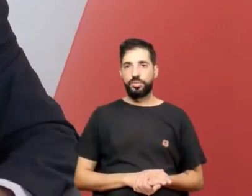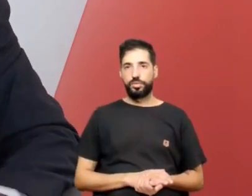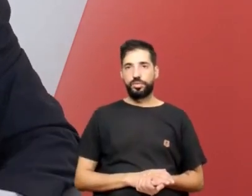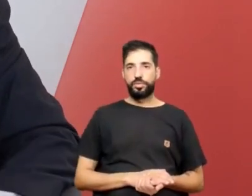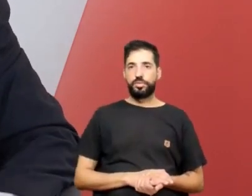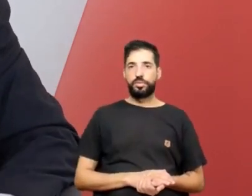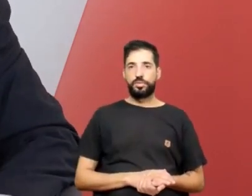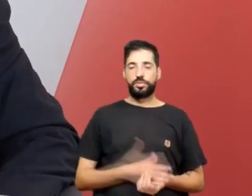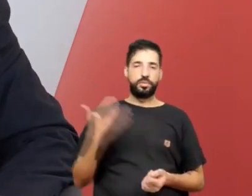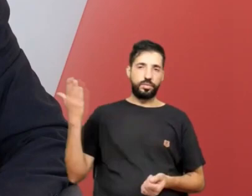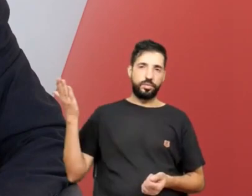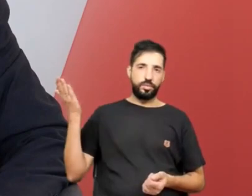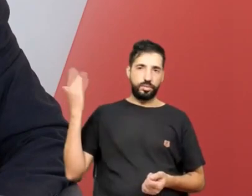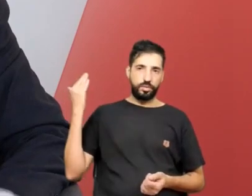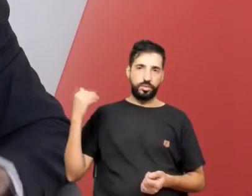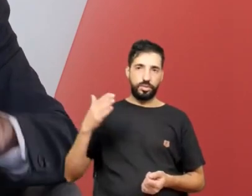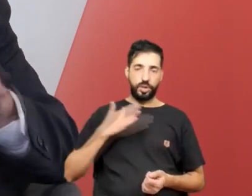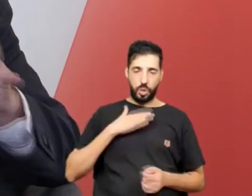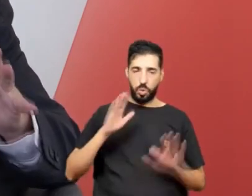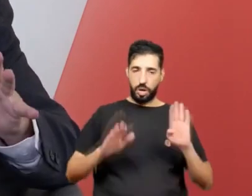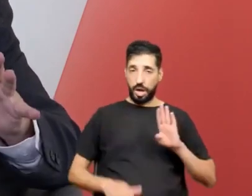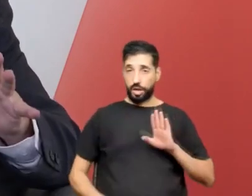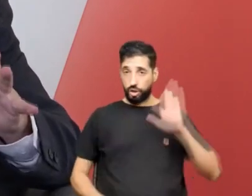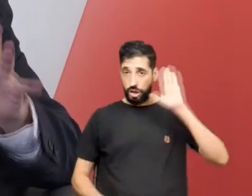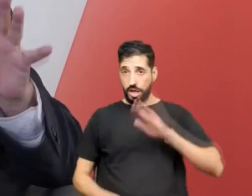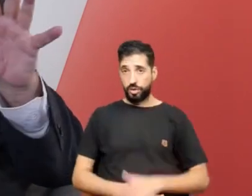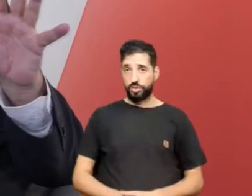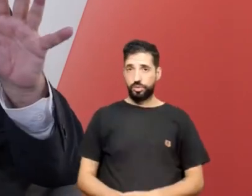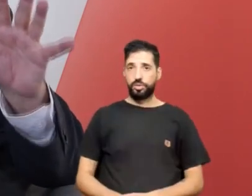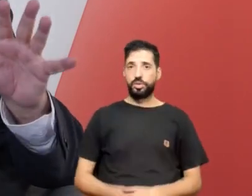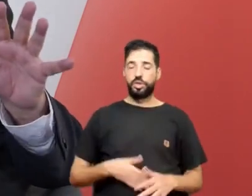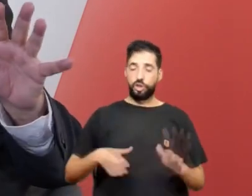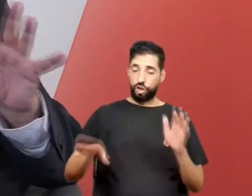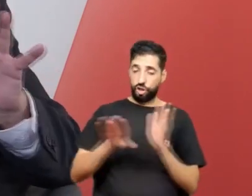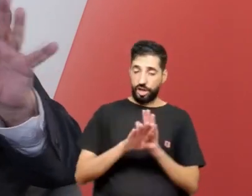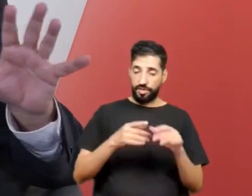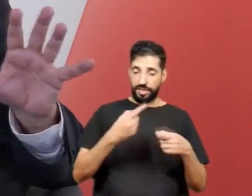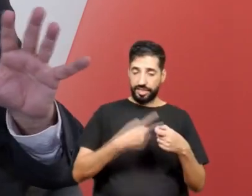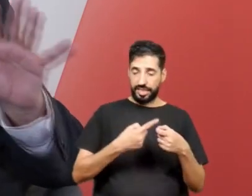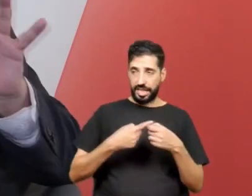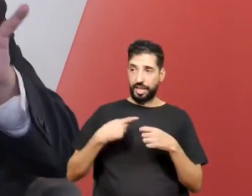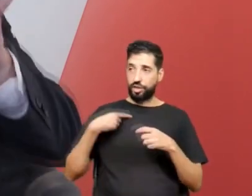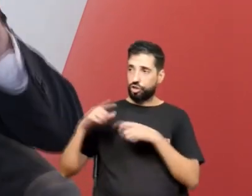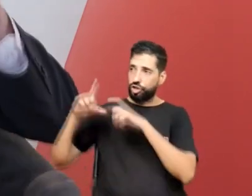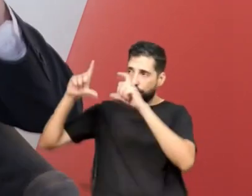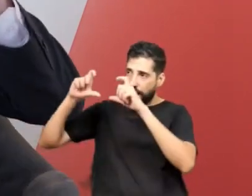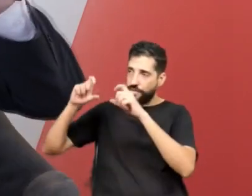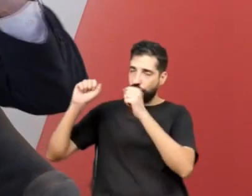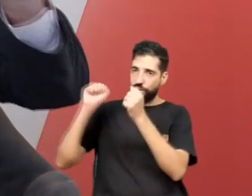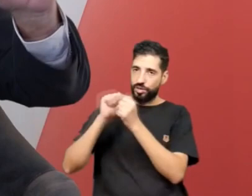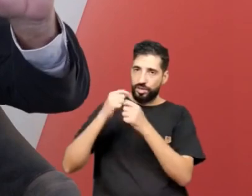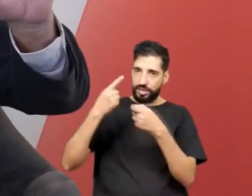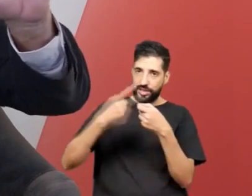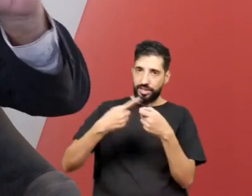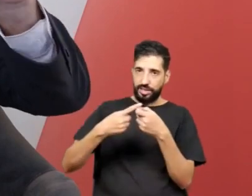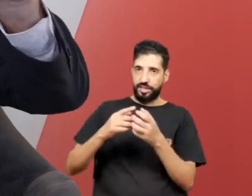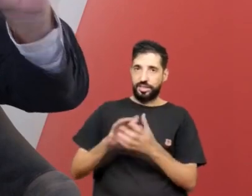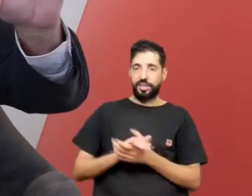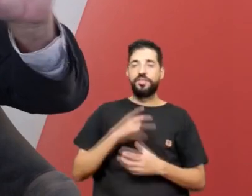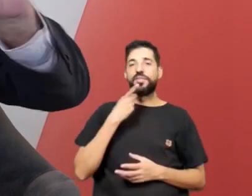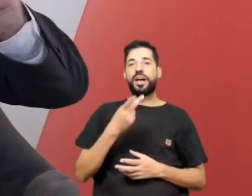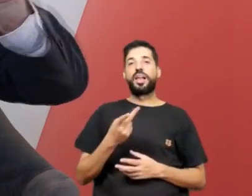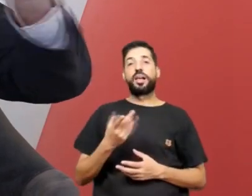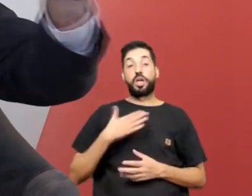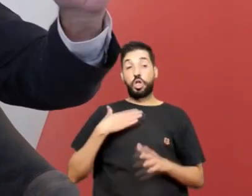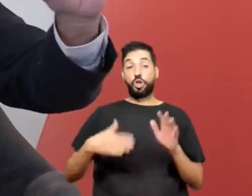candidato, eu chegava na cidade, tirava uma foto da cidade e dizia estou chegando